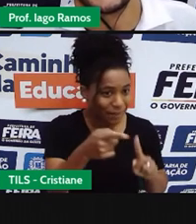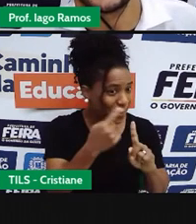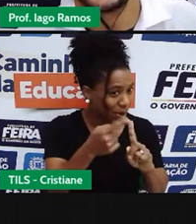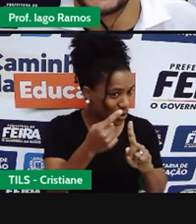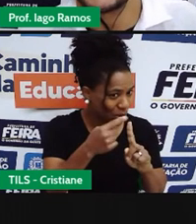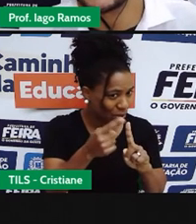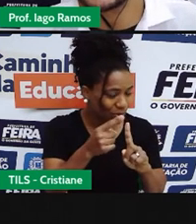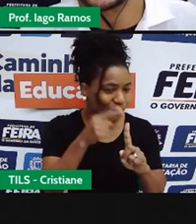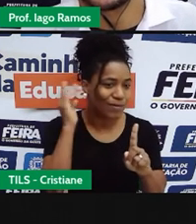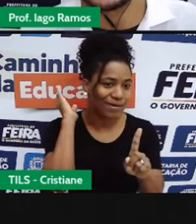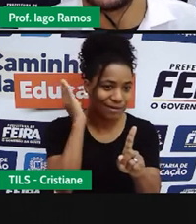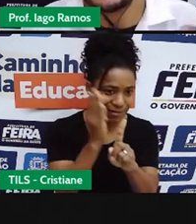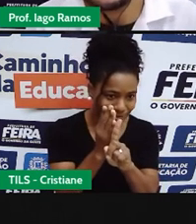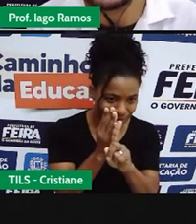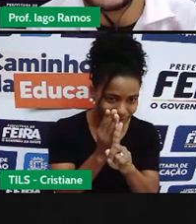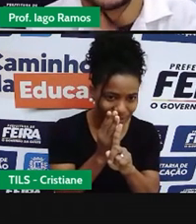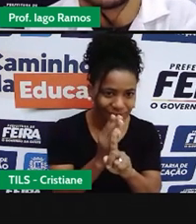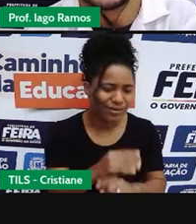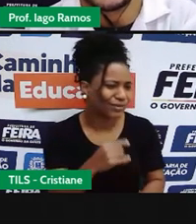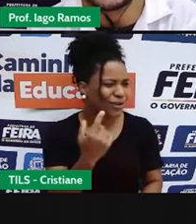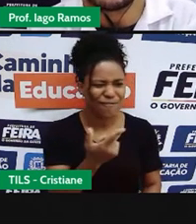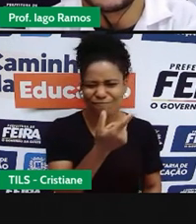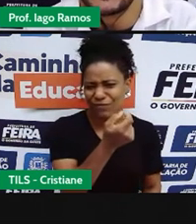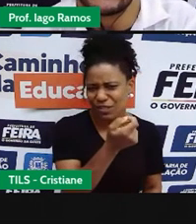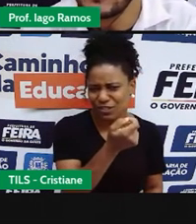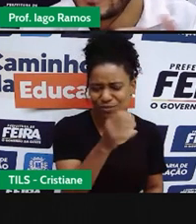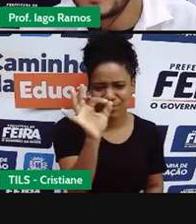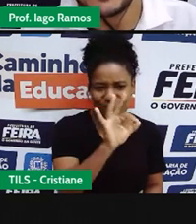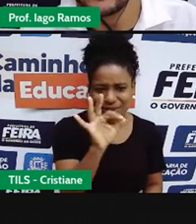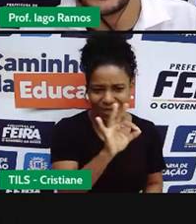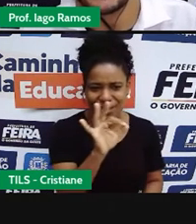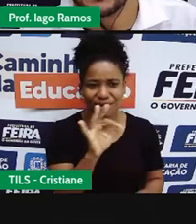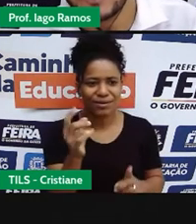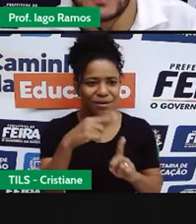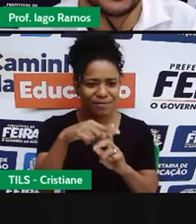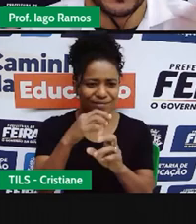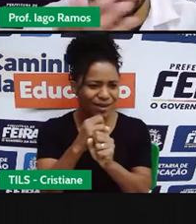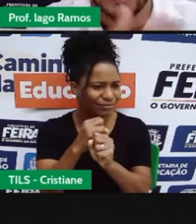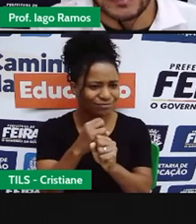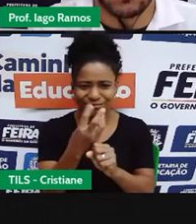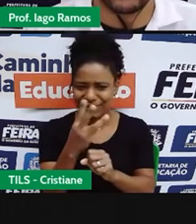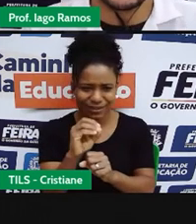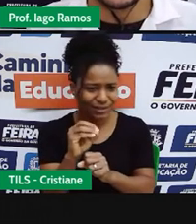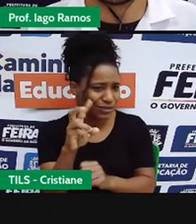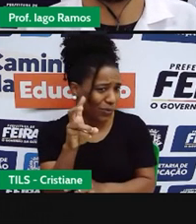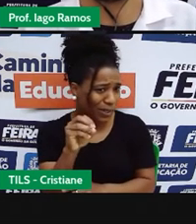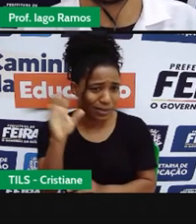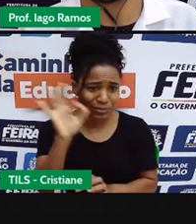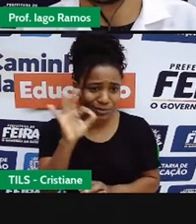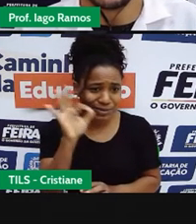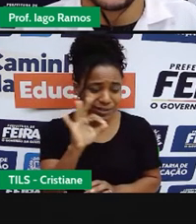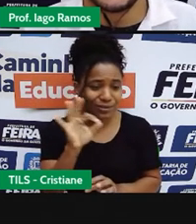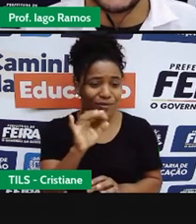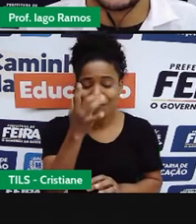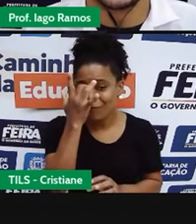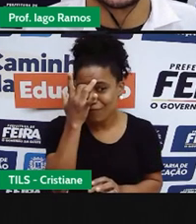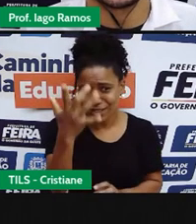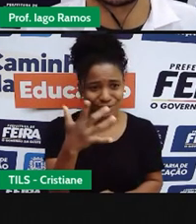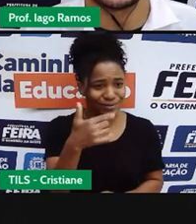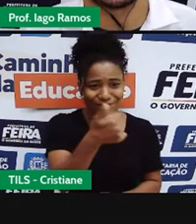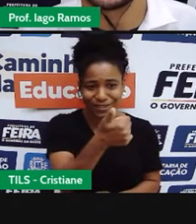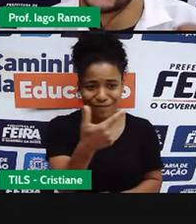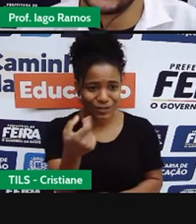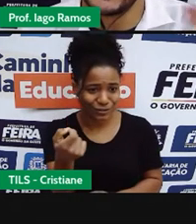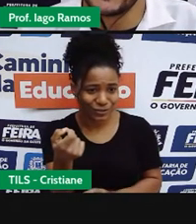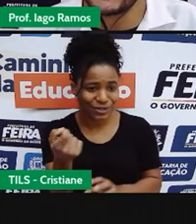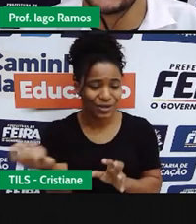Porque a gente acha que é só fazer 20% mais 30%, 50%, calcula no 120 e aí acha